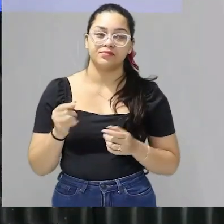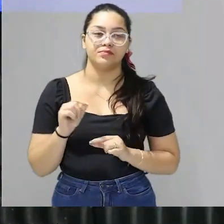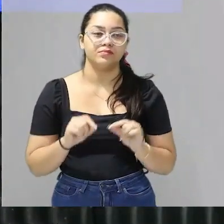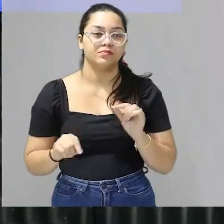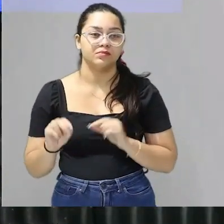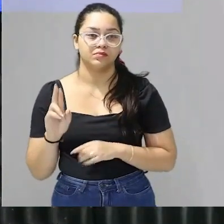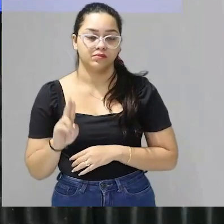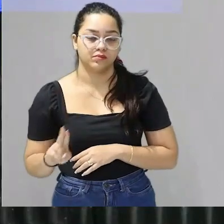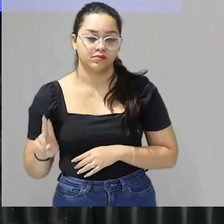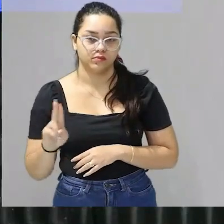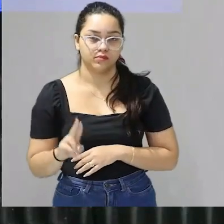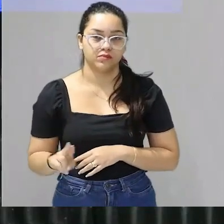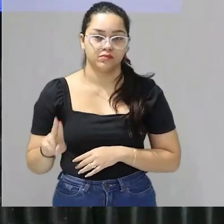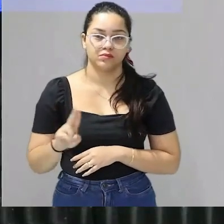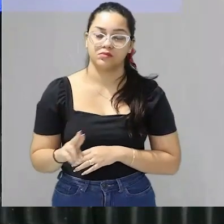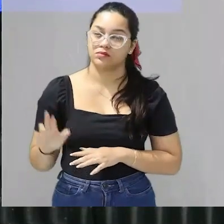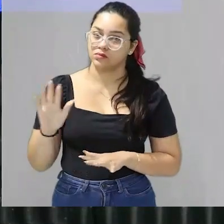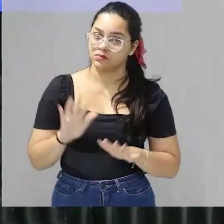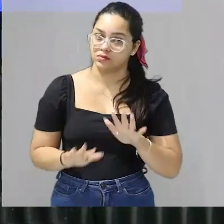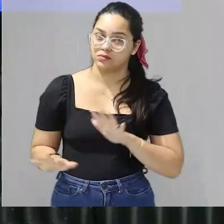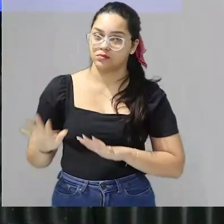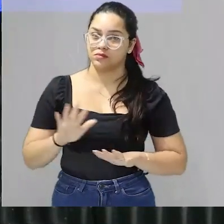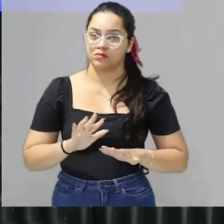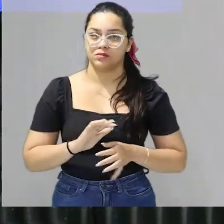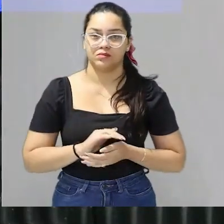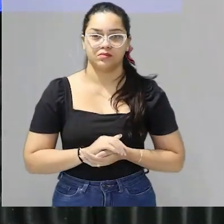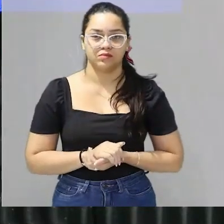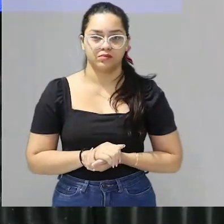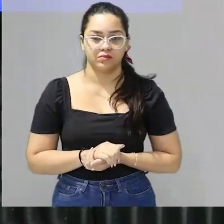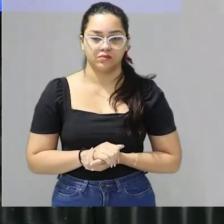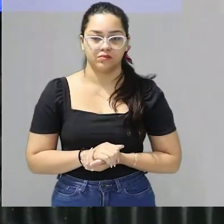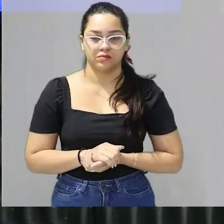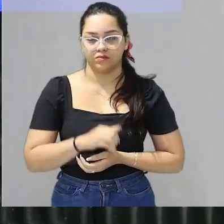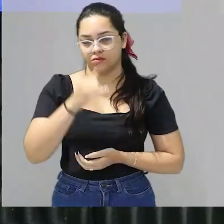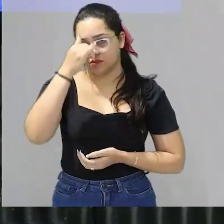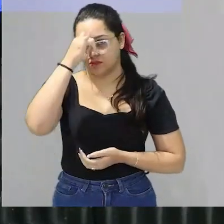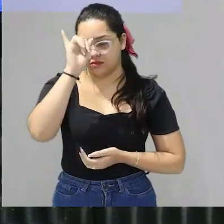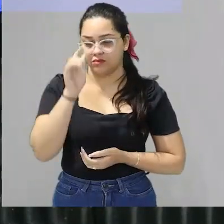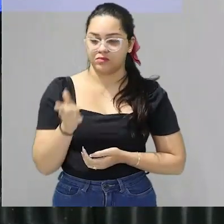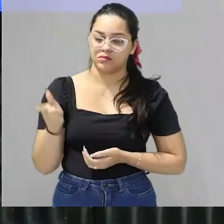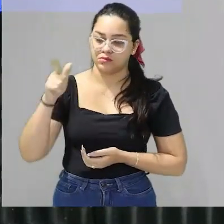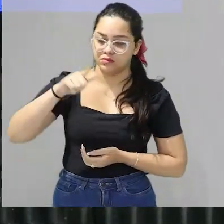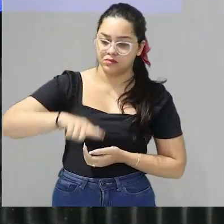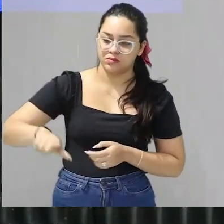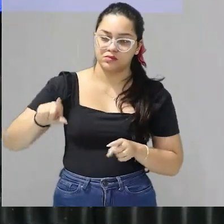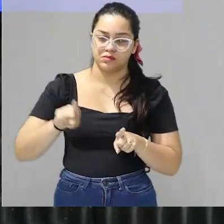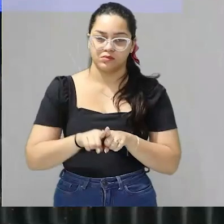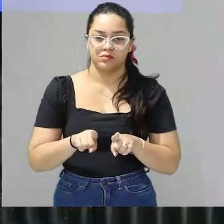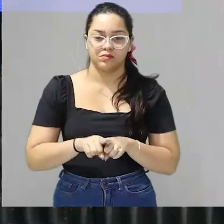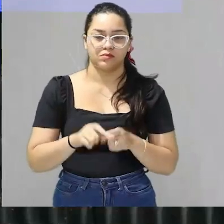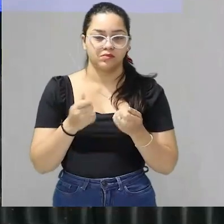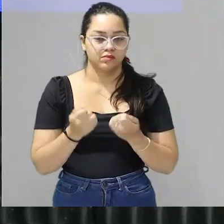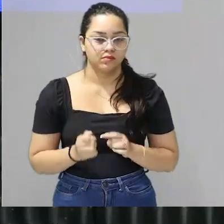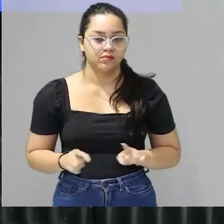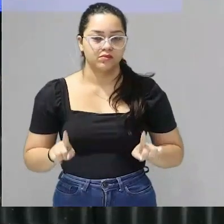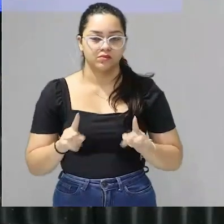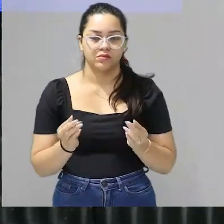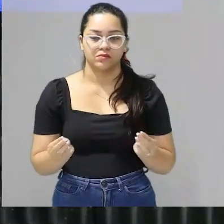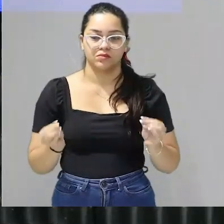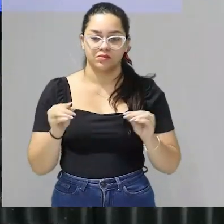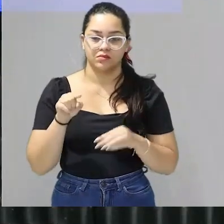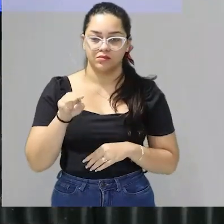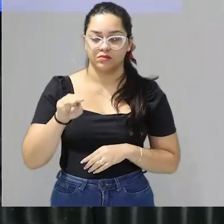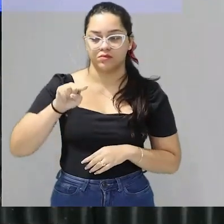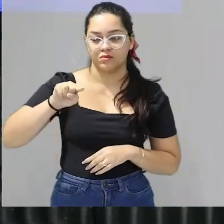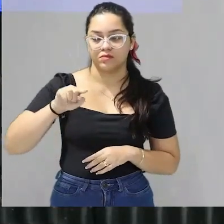faça o uso de forma cuidadosa evitar repetições não precisa colocar ponto final e